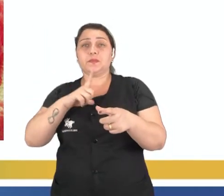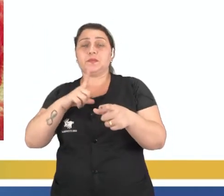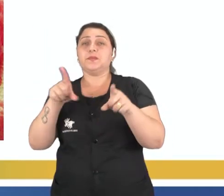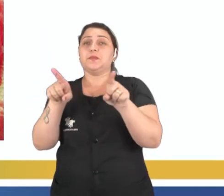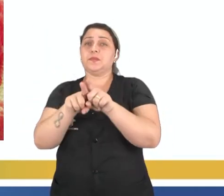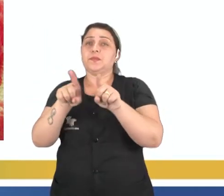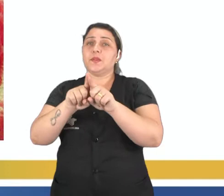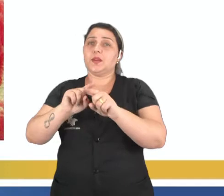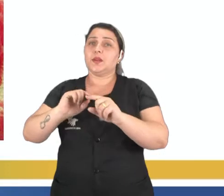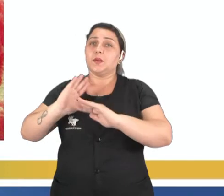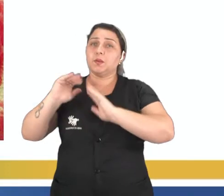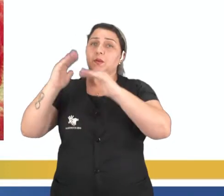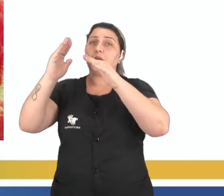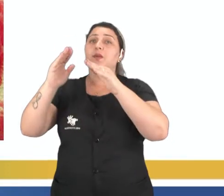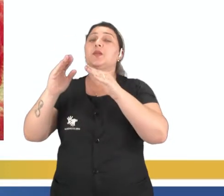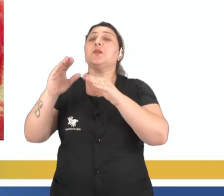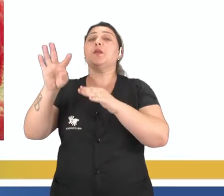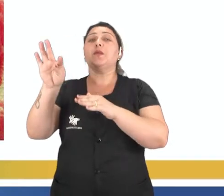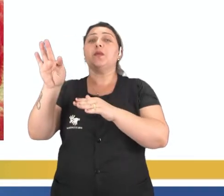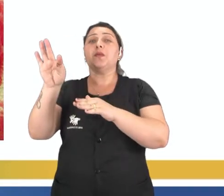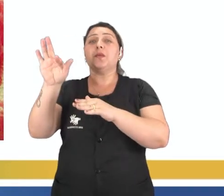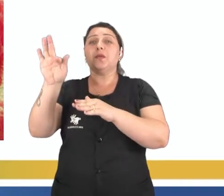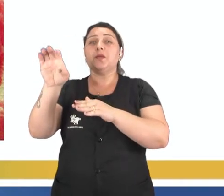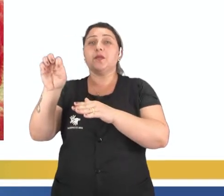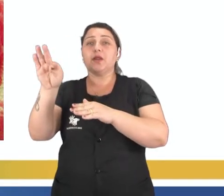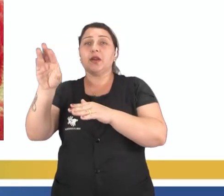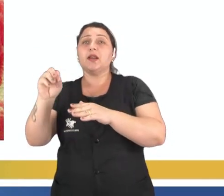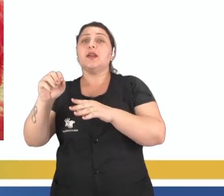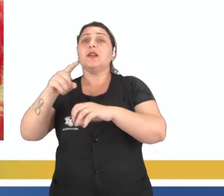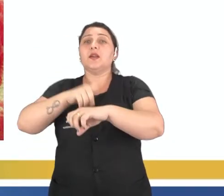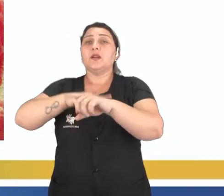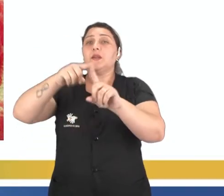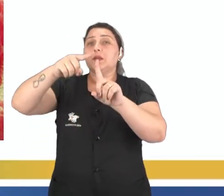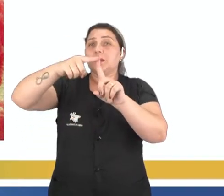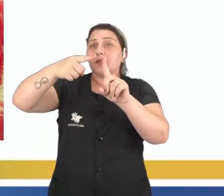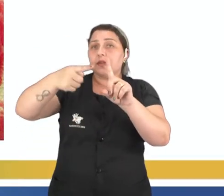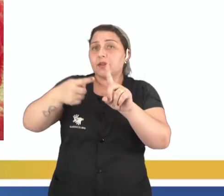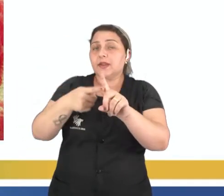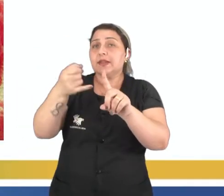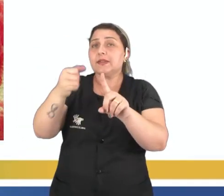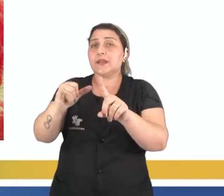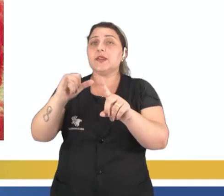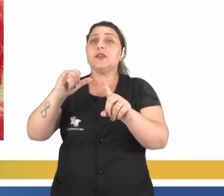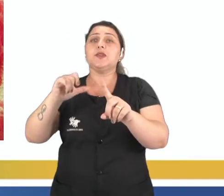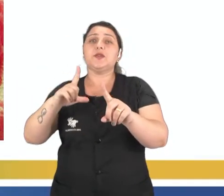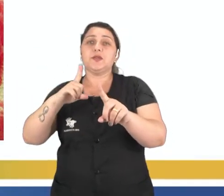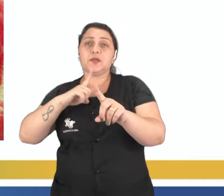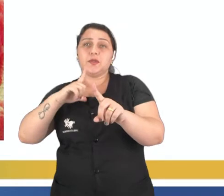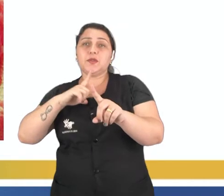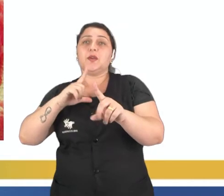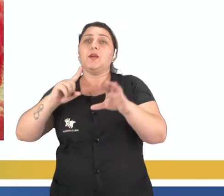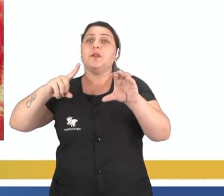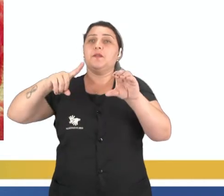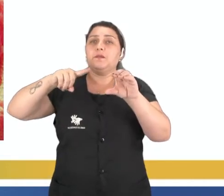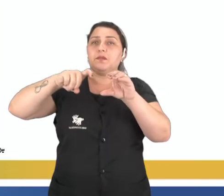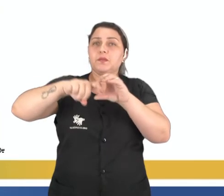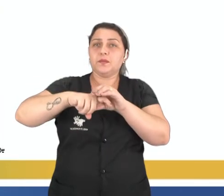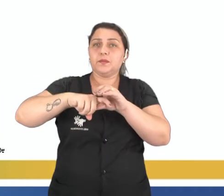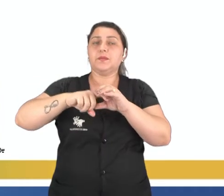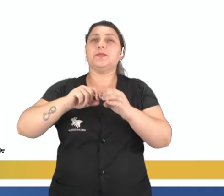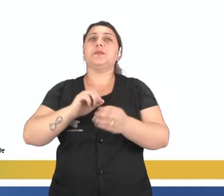todo o desenvolvimento do feto durante a gestação caso ocorra uma fecundação.